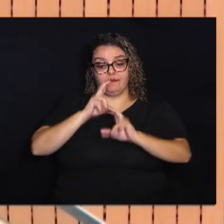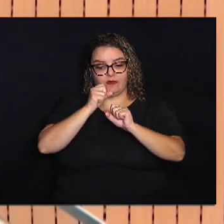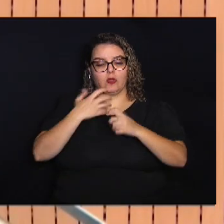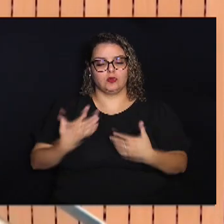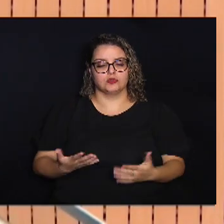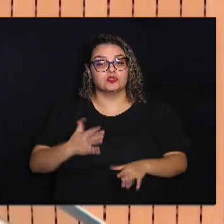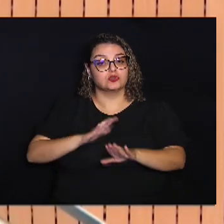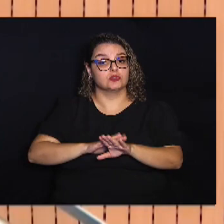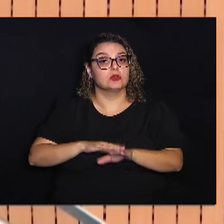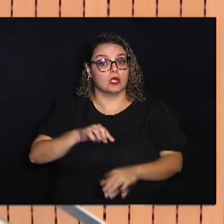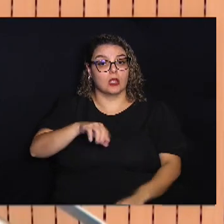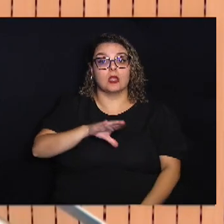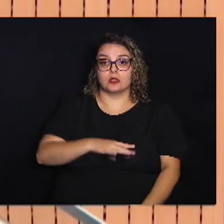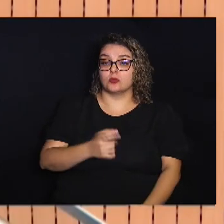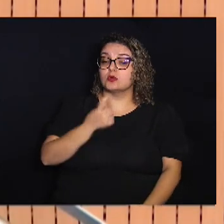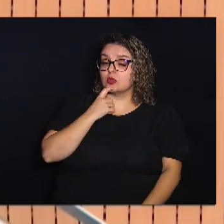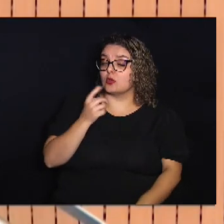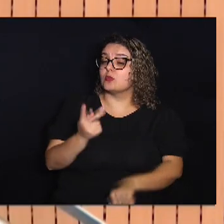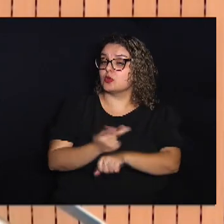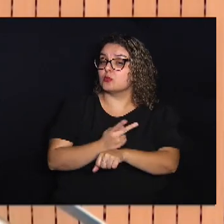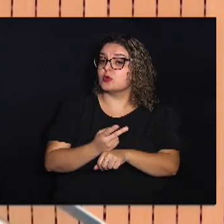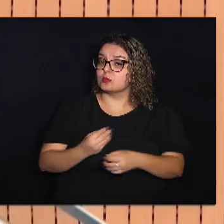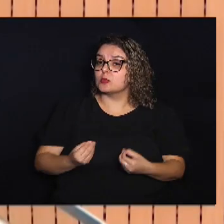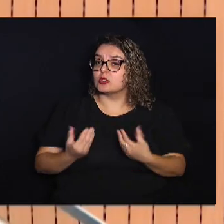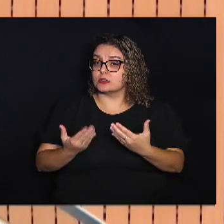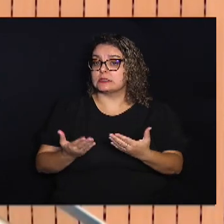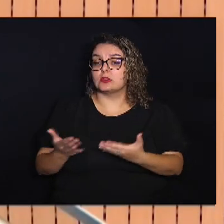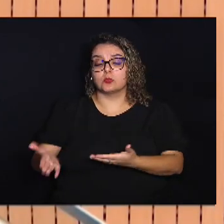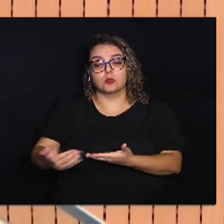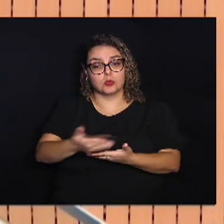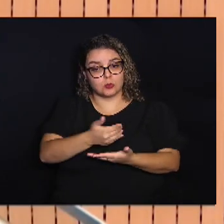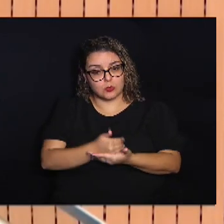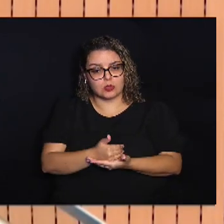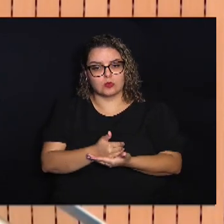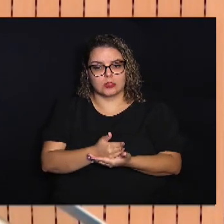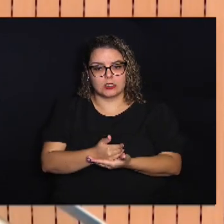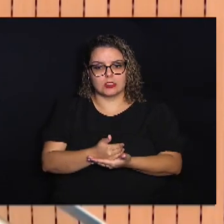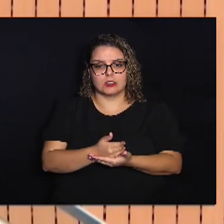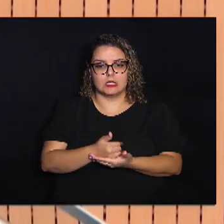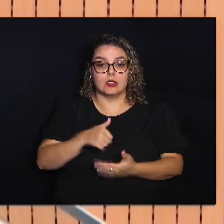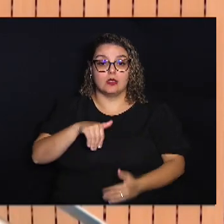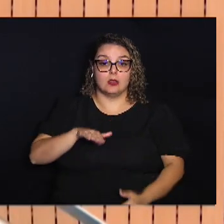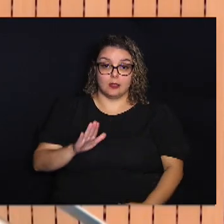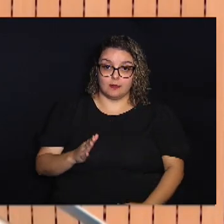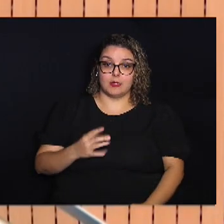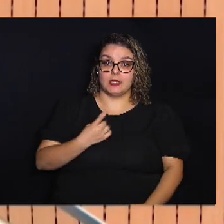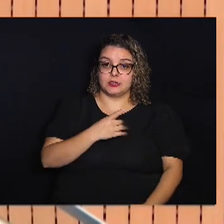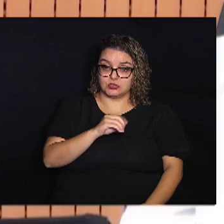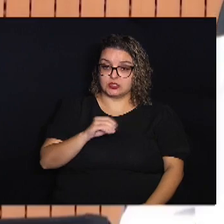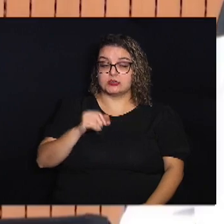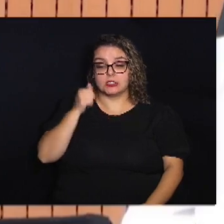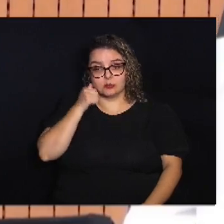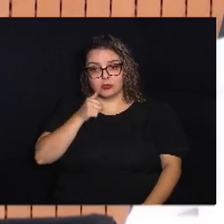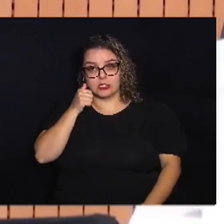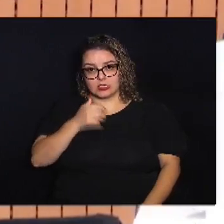Campinas Busca proporcionar O acolhimento A mais de 100 mulheres